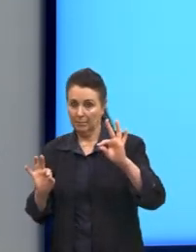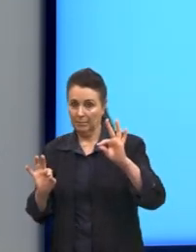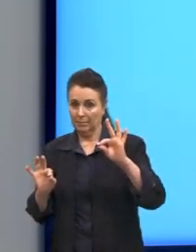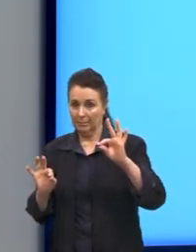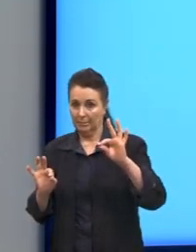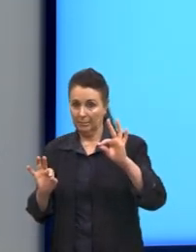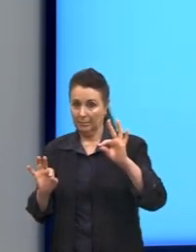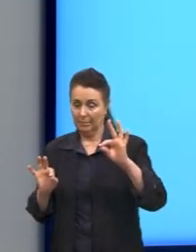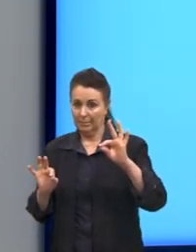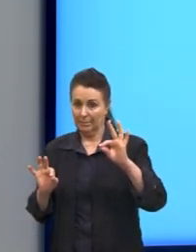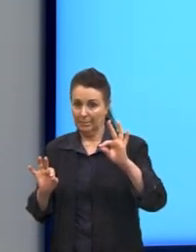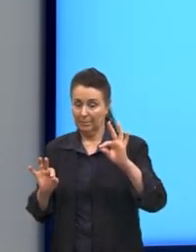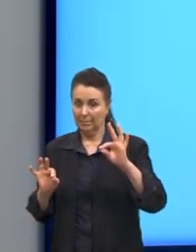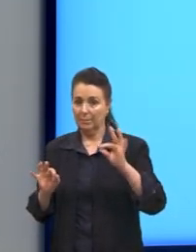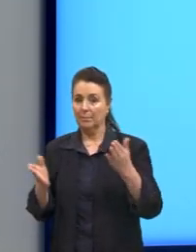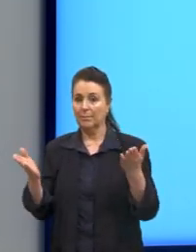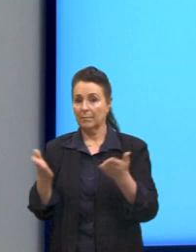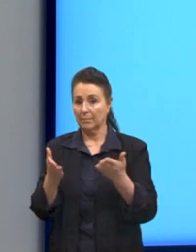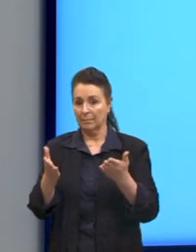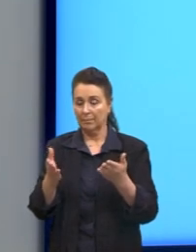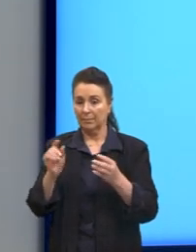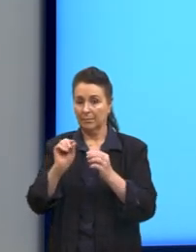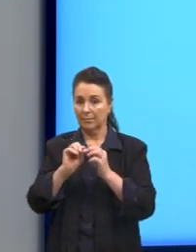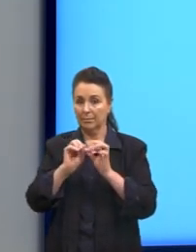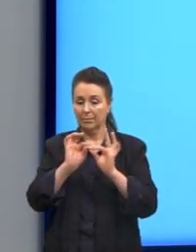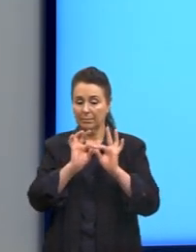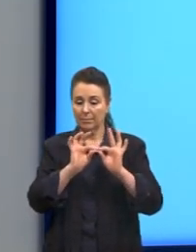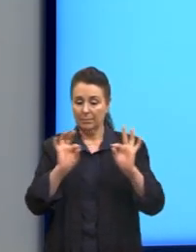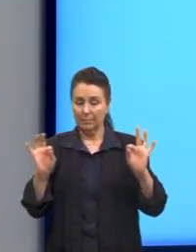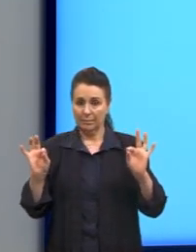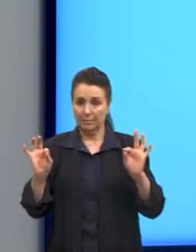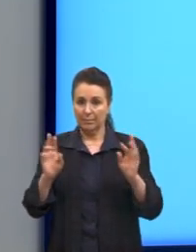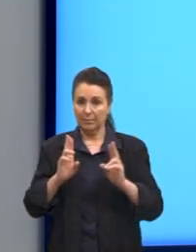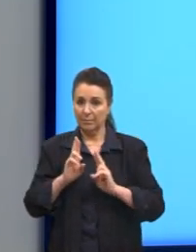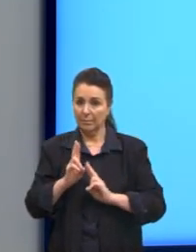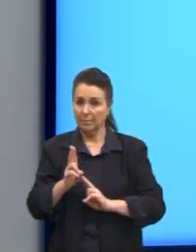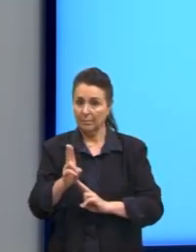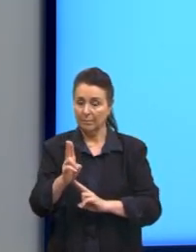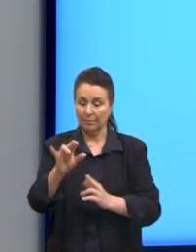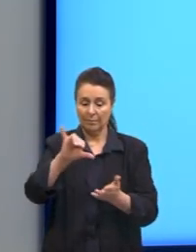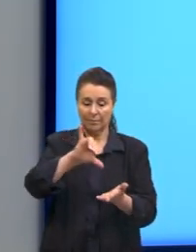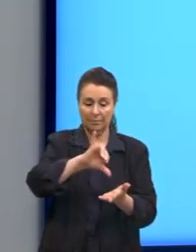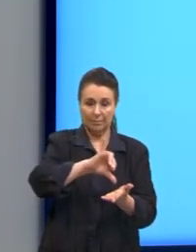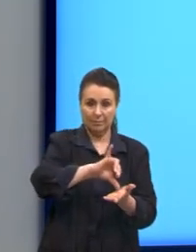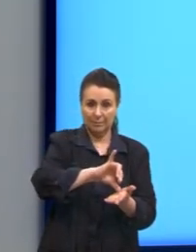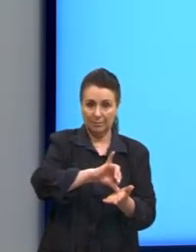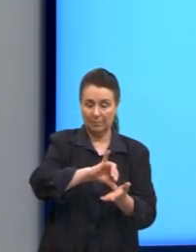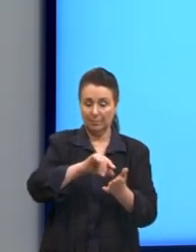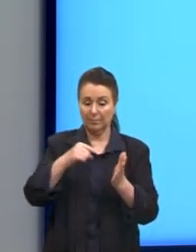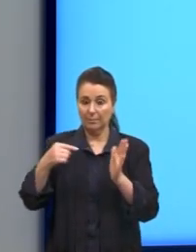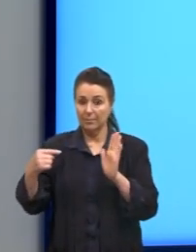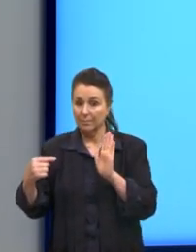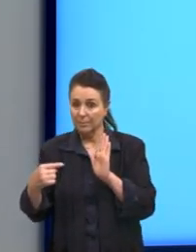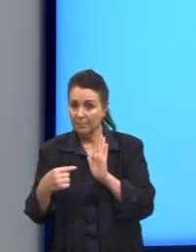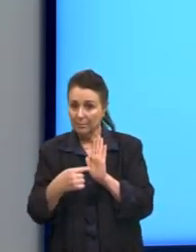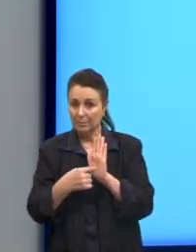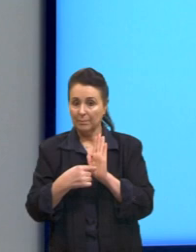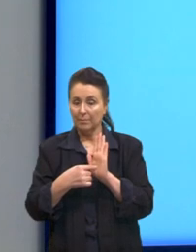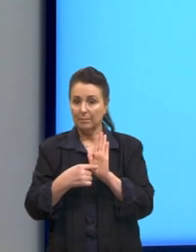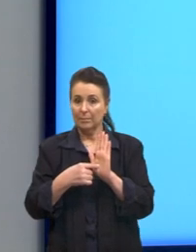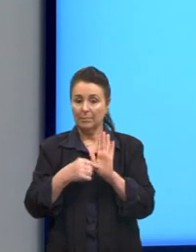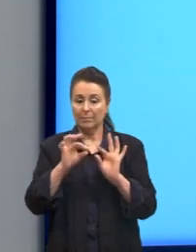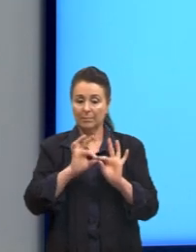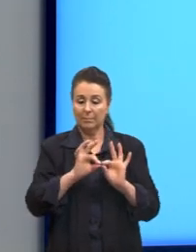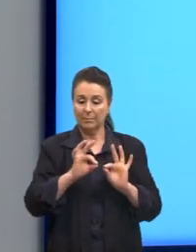Aí, se nós traçarmos, então, né, um segmento que vai do centro até esse pontinho, nós temos um